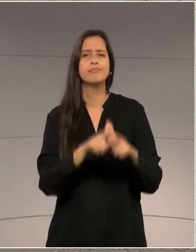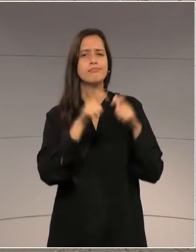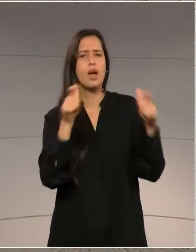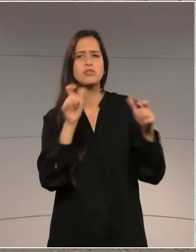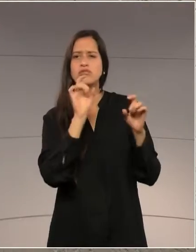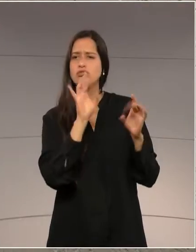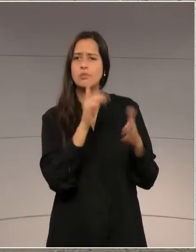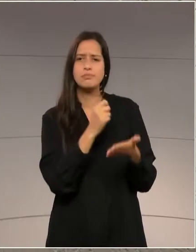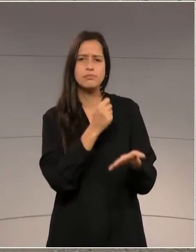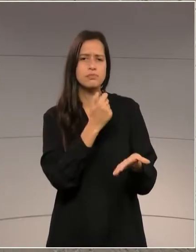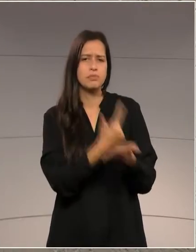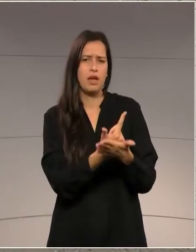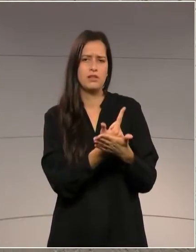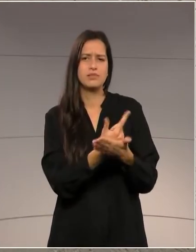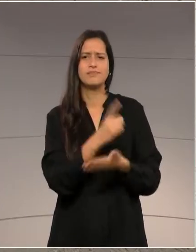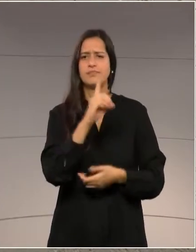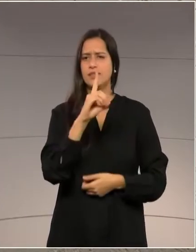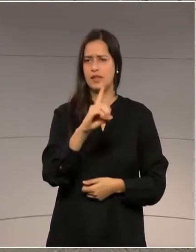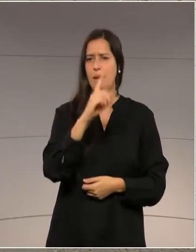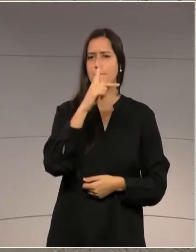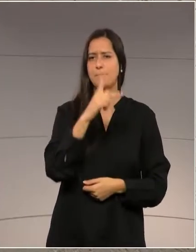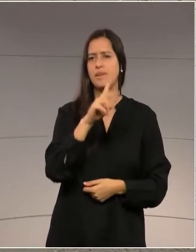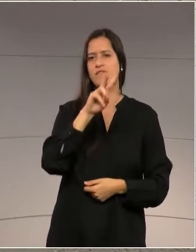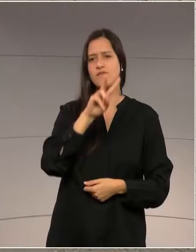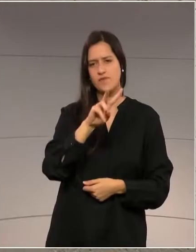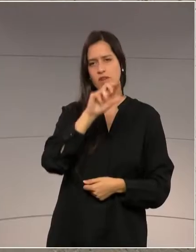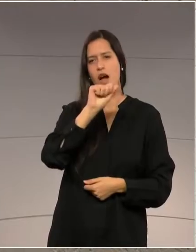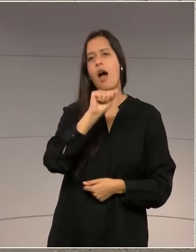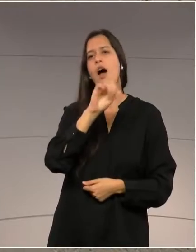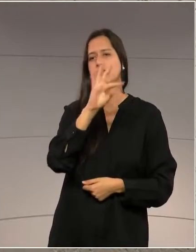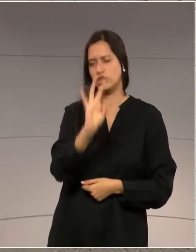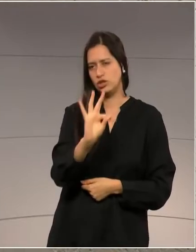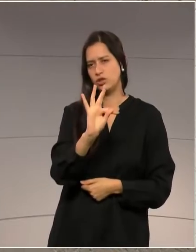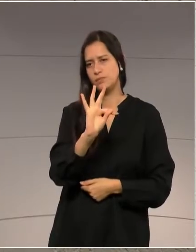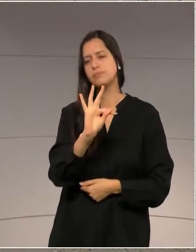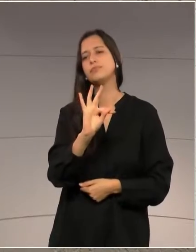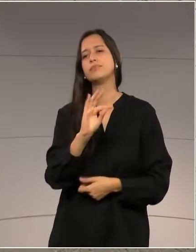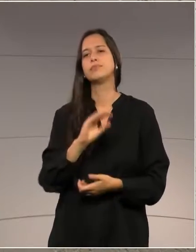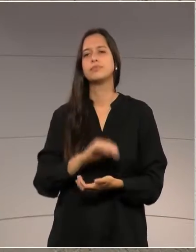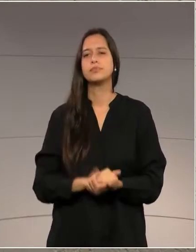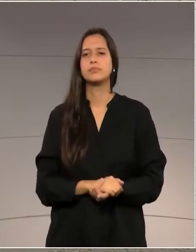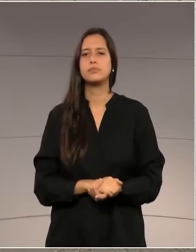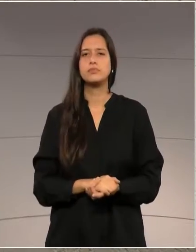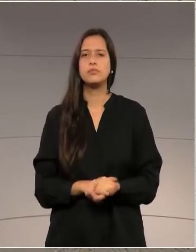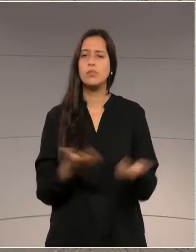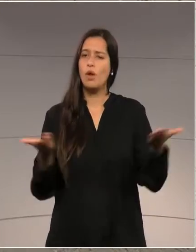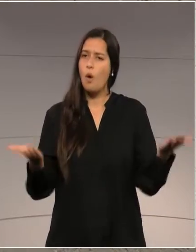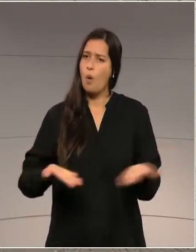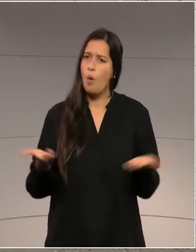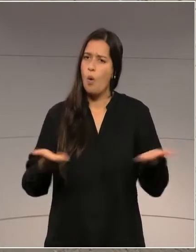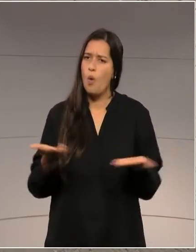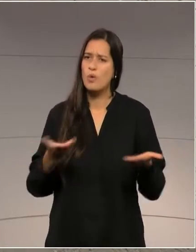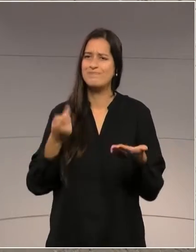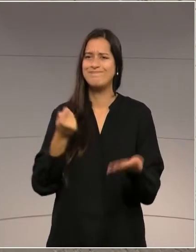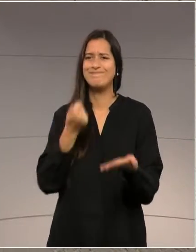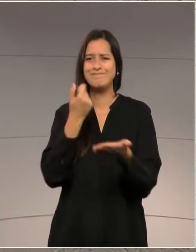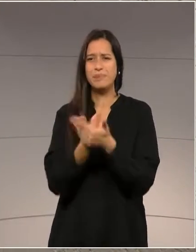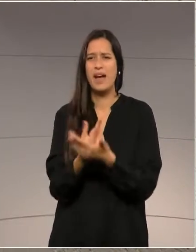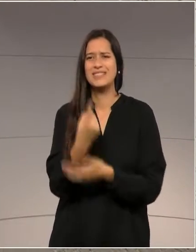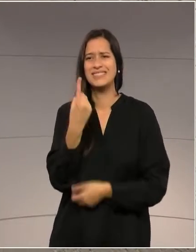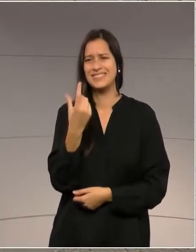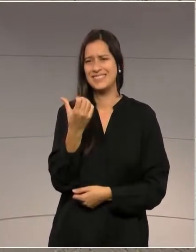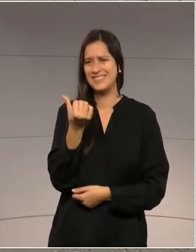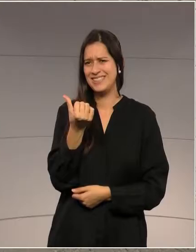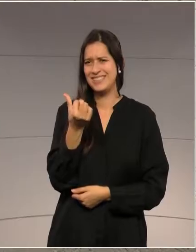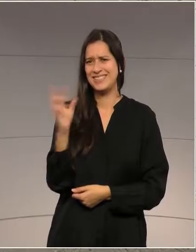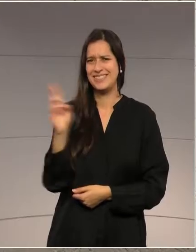No passado, até, foi um volume mais caro. Hoje é R 16. Um seguro